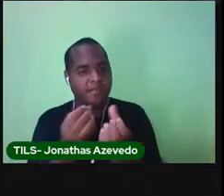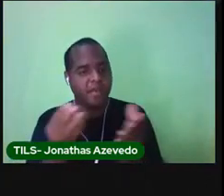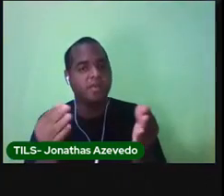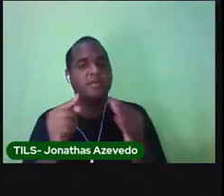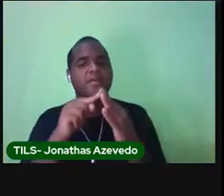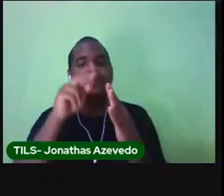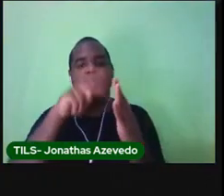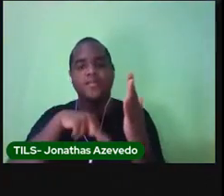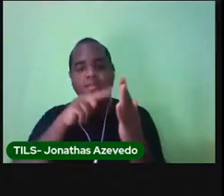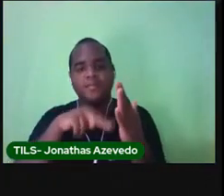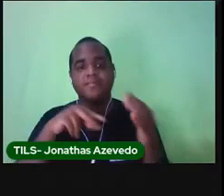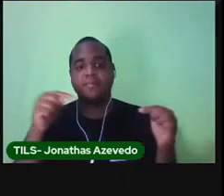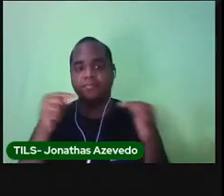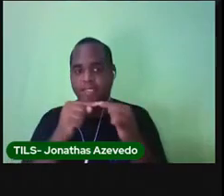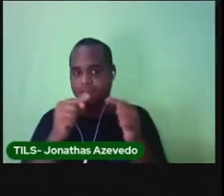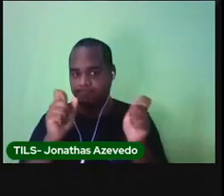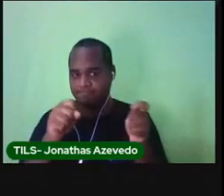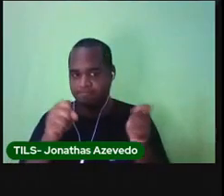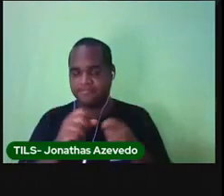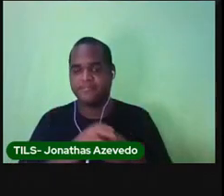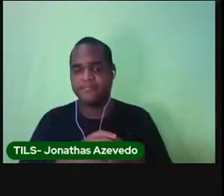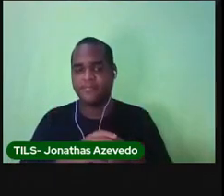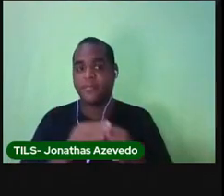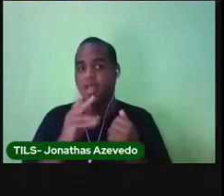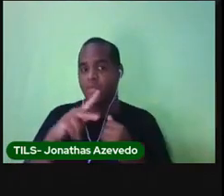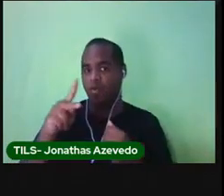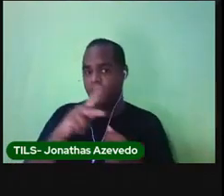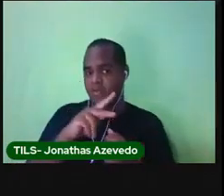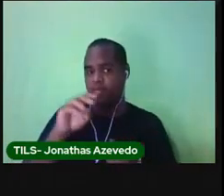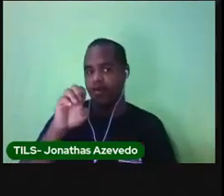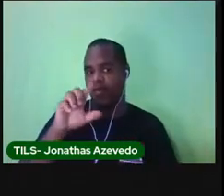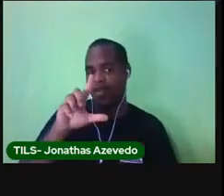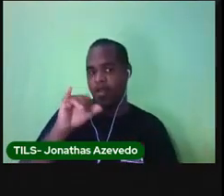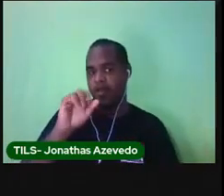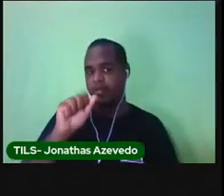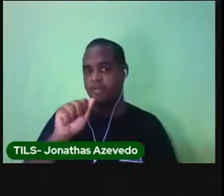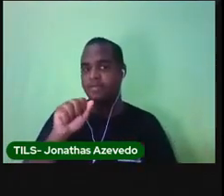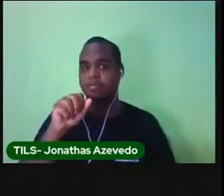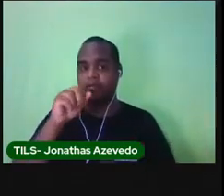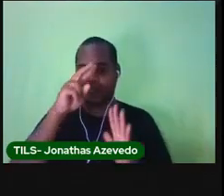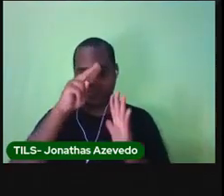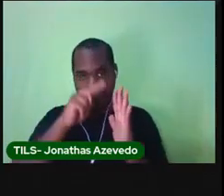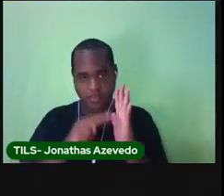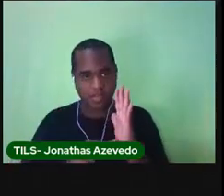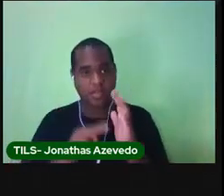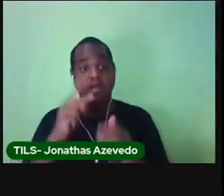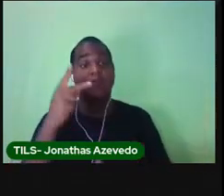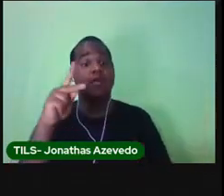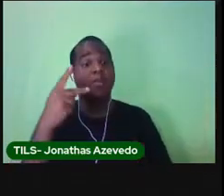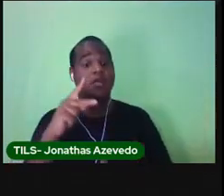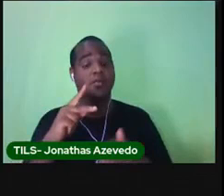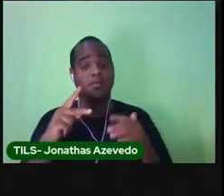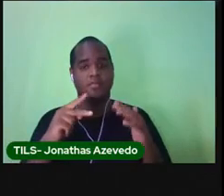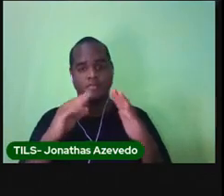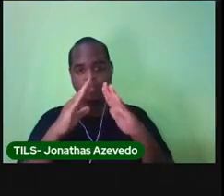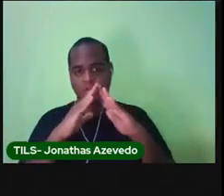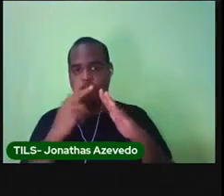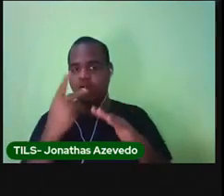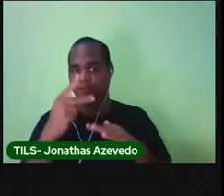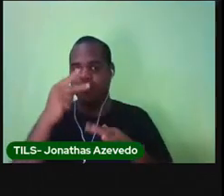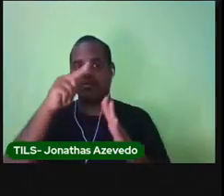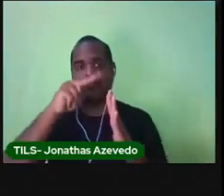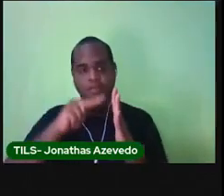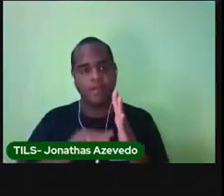compartilhada é assim. A Pró-Elita lê daqui e você vai ler daí.